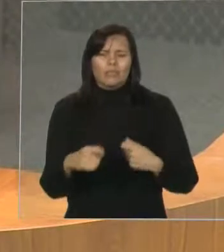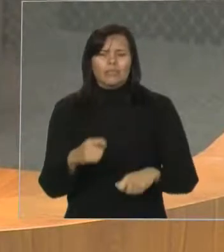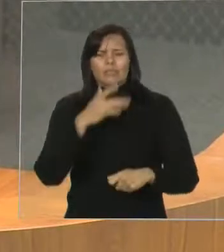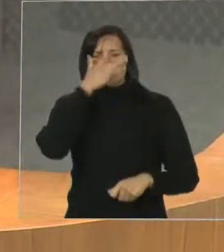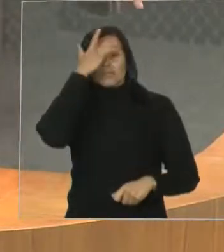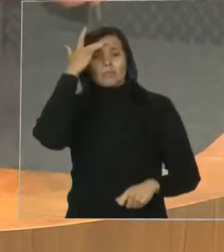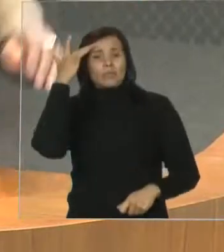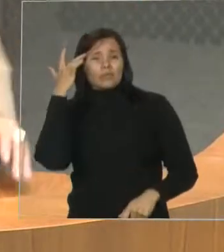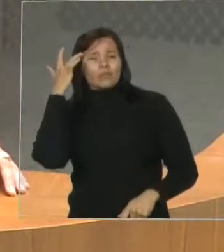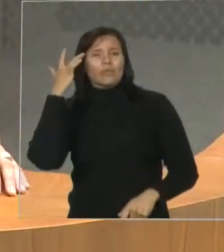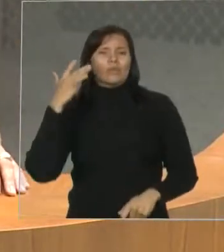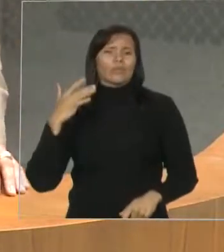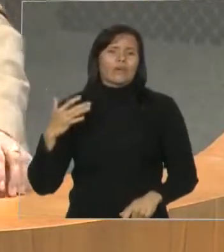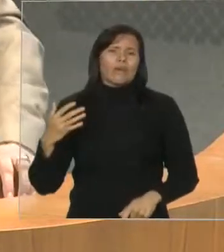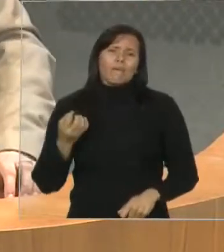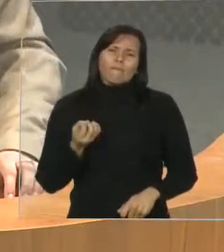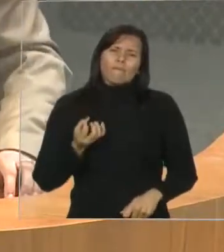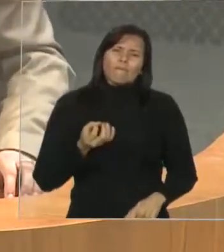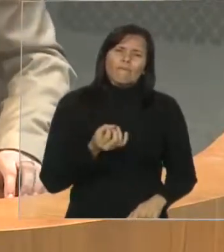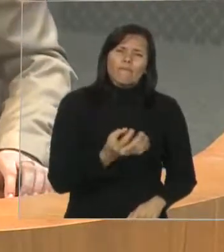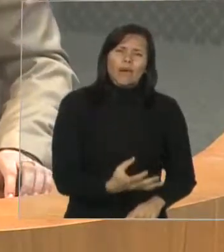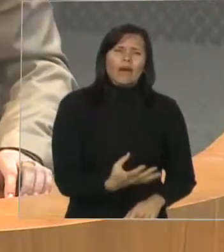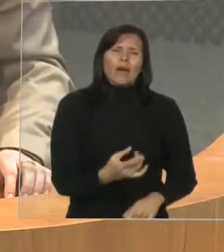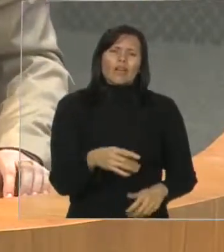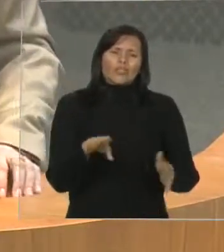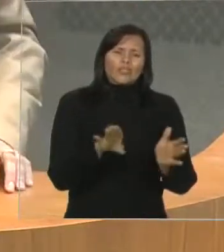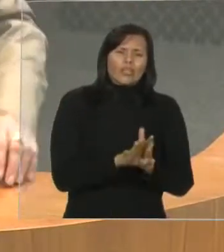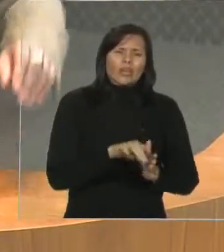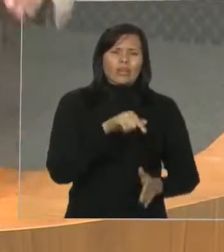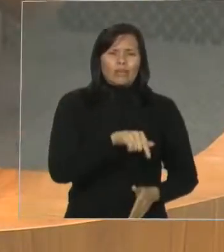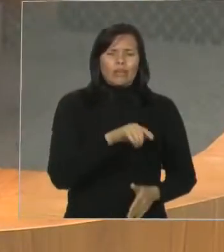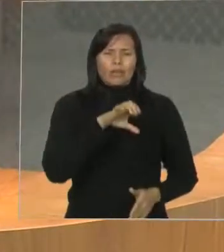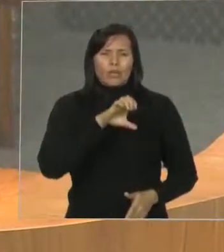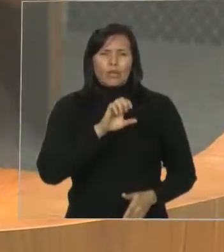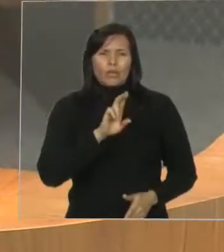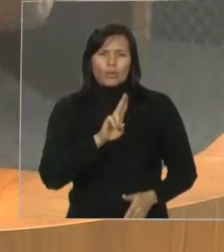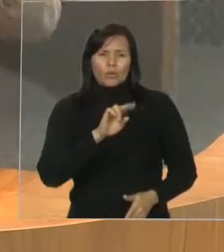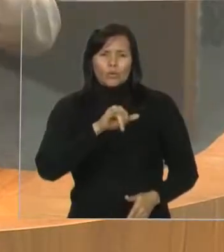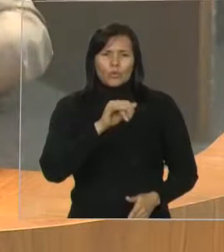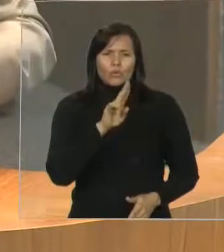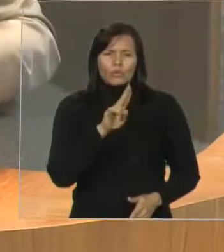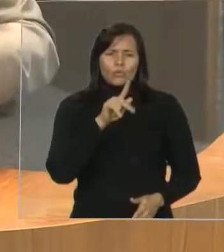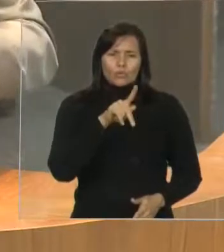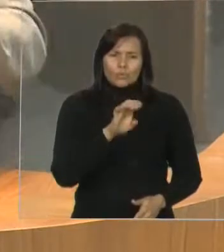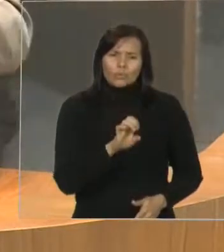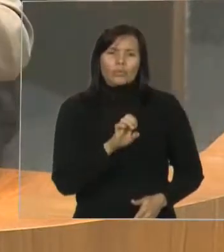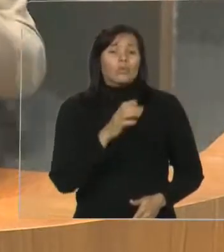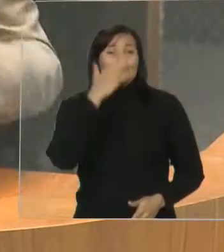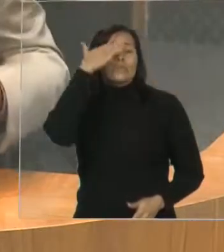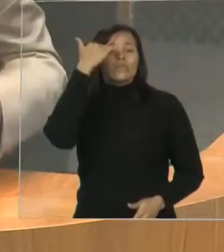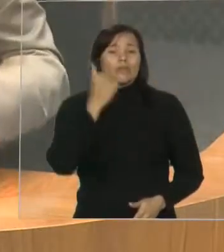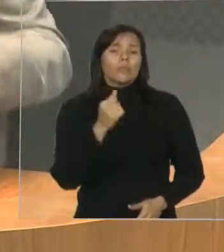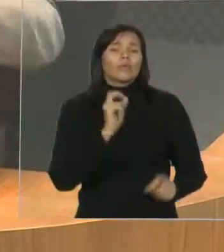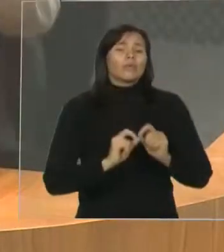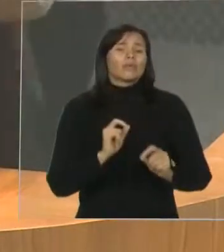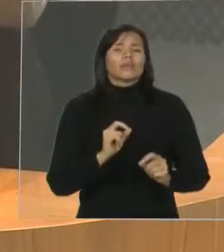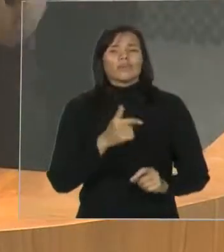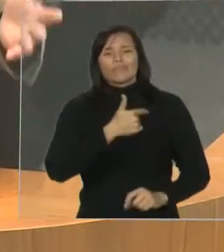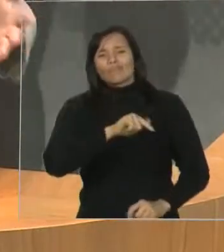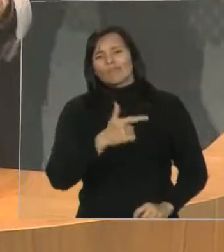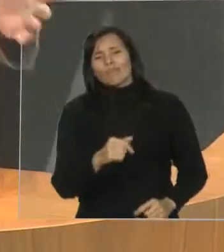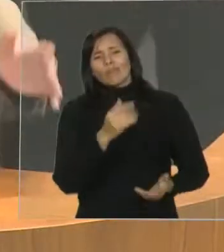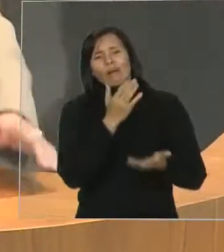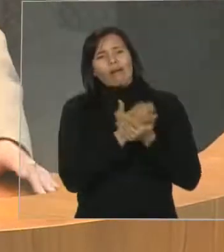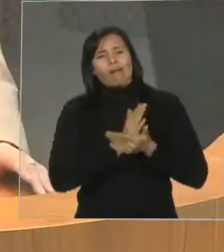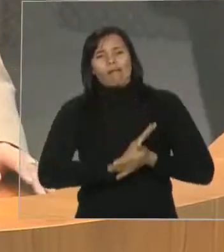saber que não tem passagem, para saber que tem uma fila de espera e que, dependendo do horário e da quantidade de veículos, podem ou